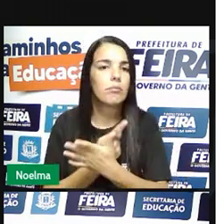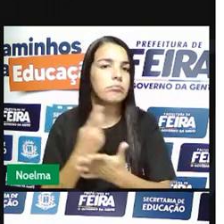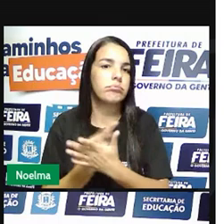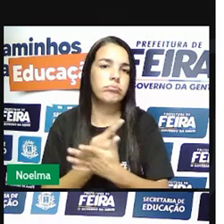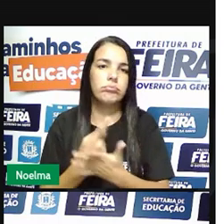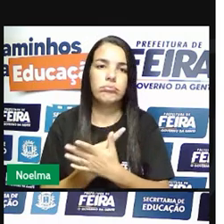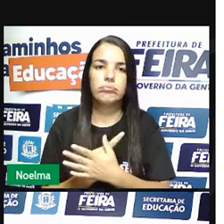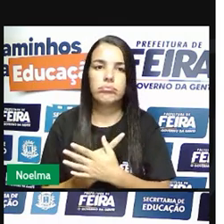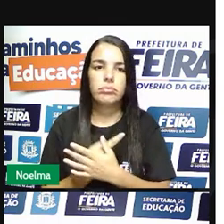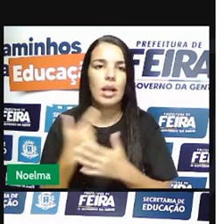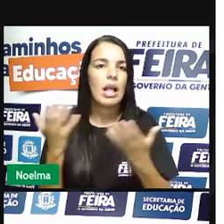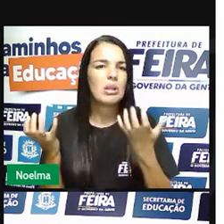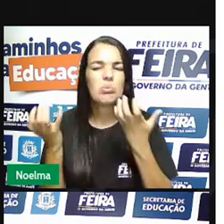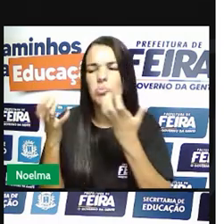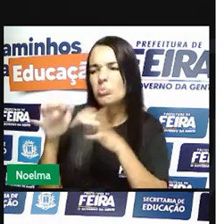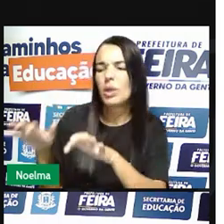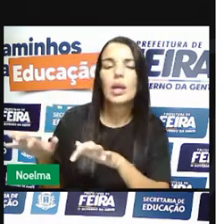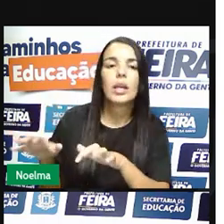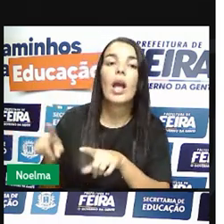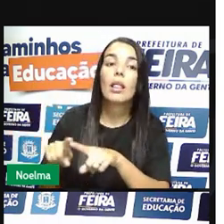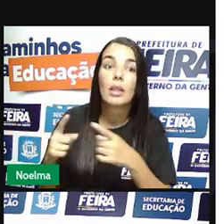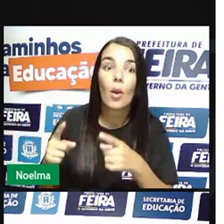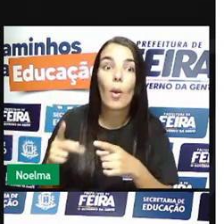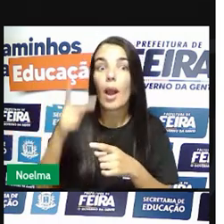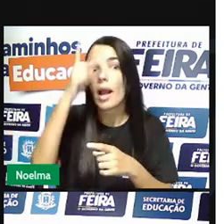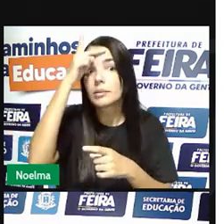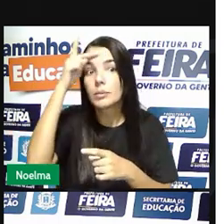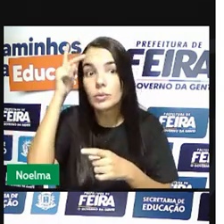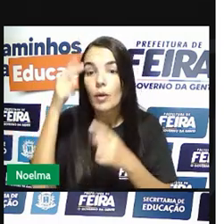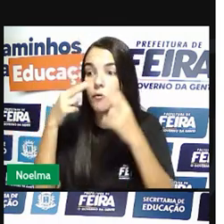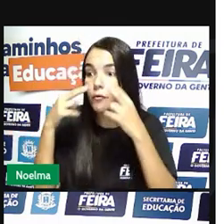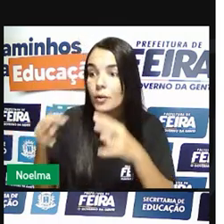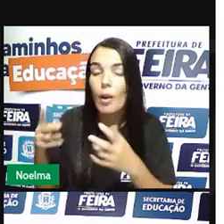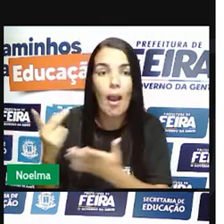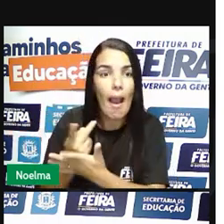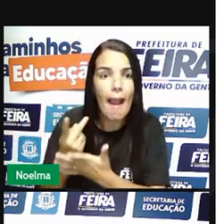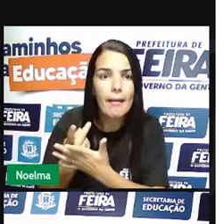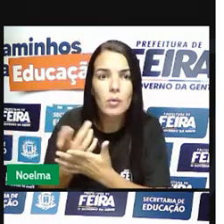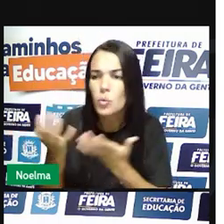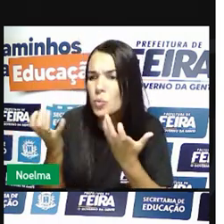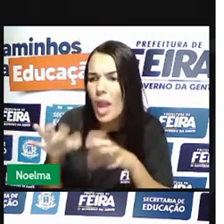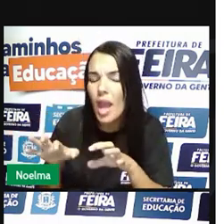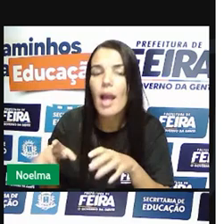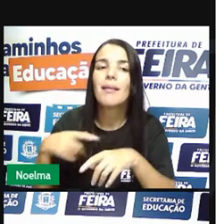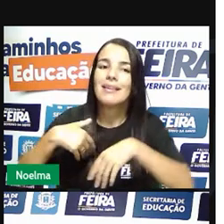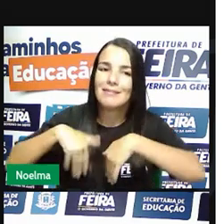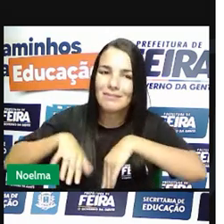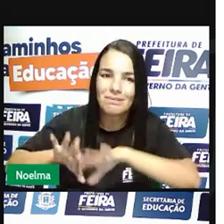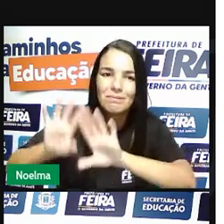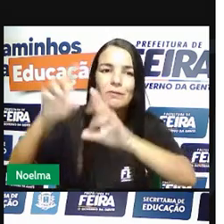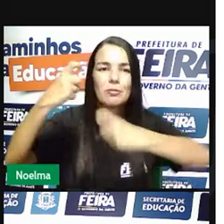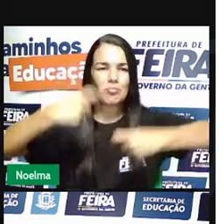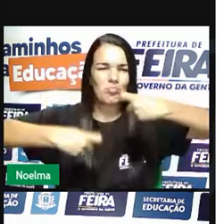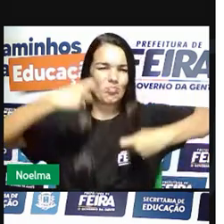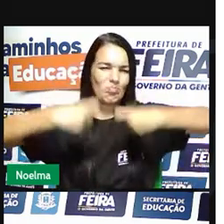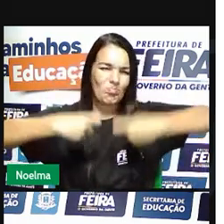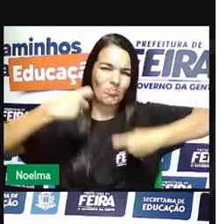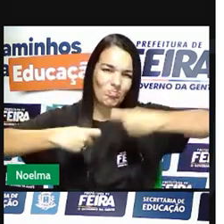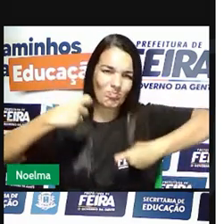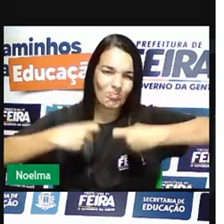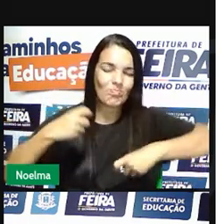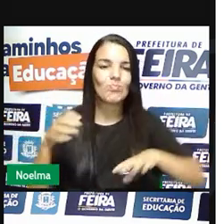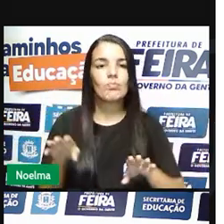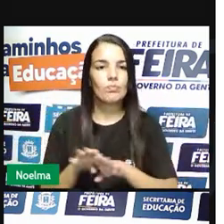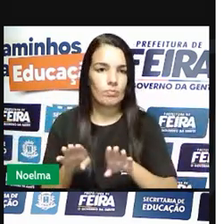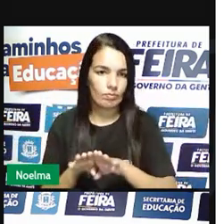produzir não, encontrar, né? Determinada quantidade de ouro ali, e se eles não encontrassem aquela quantidade, eles eram